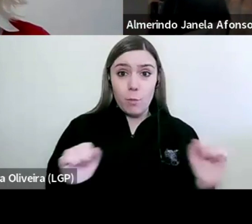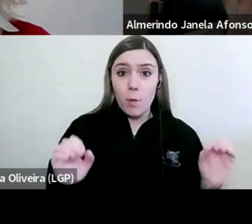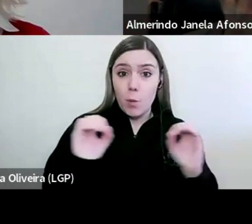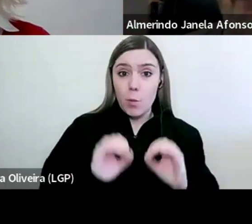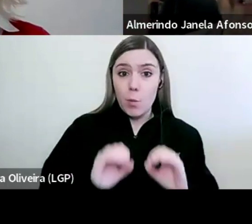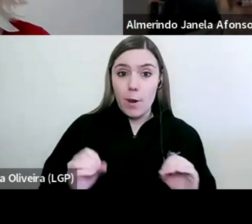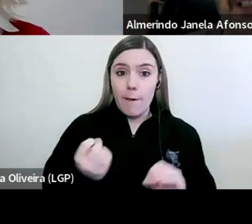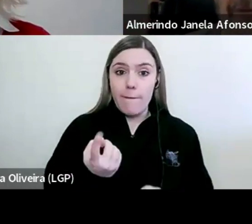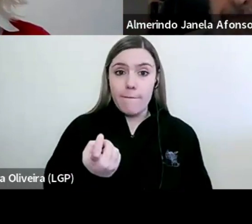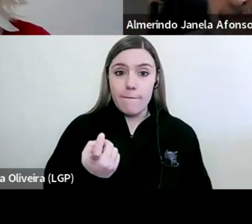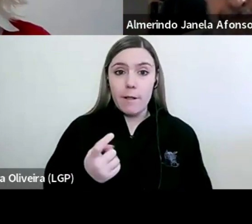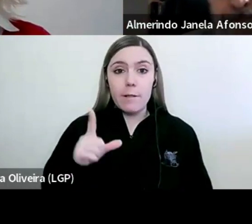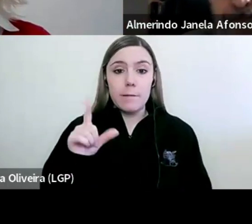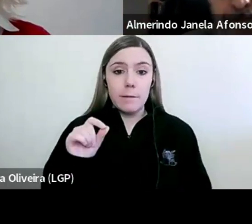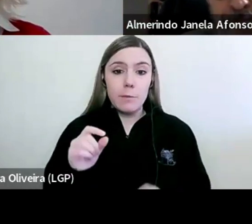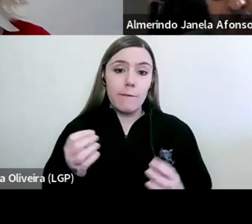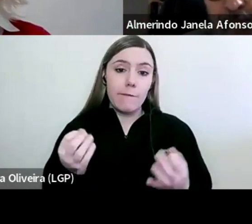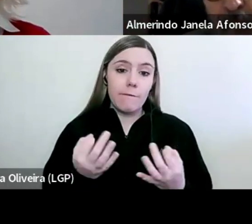sua desprofissionalização.